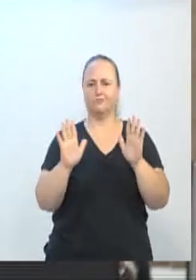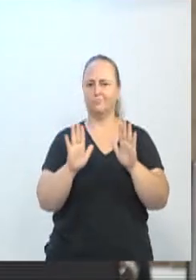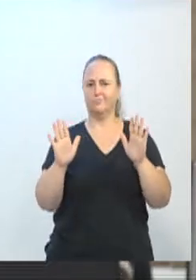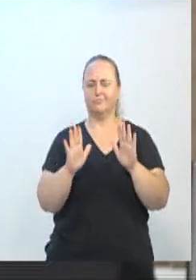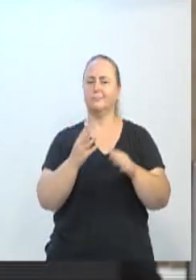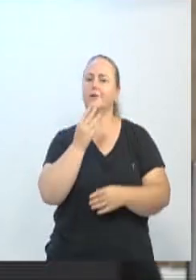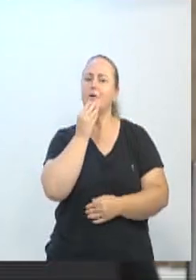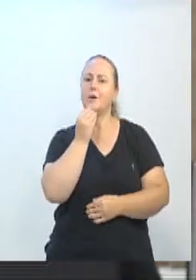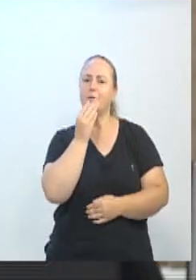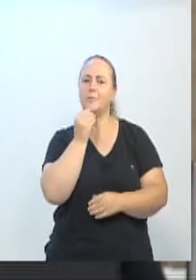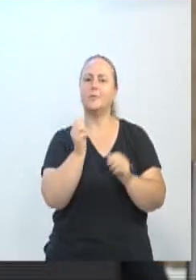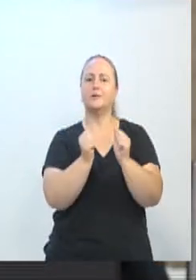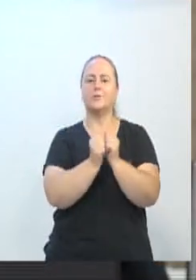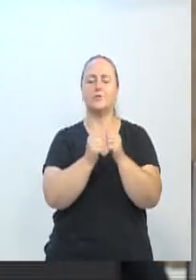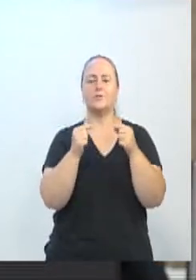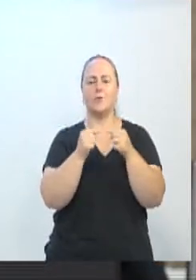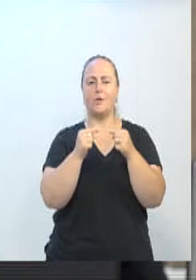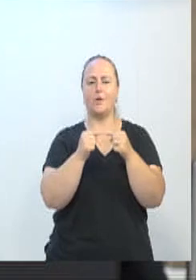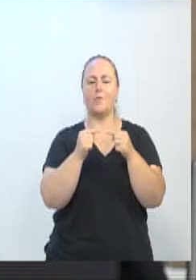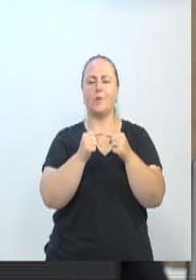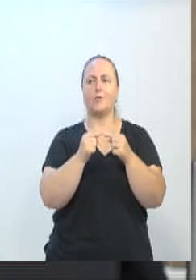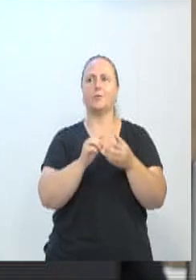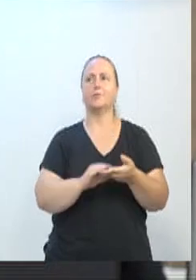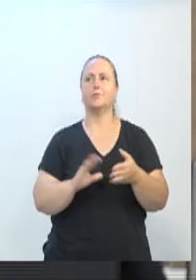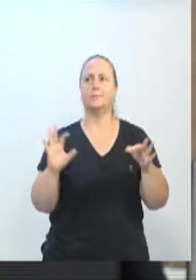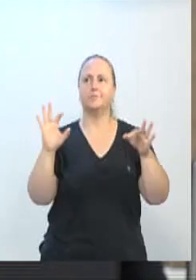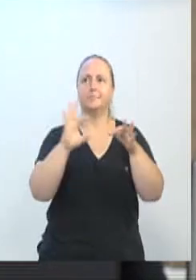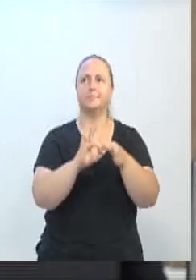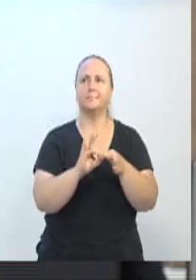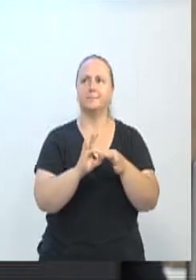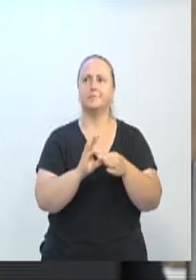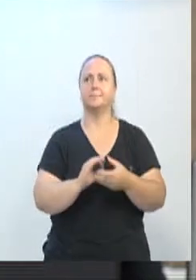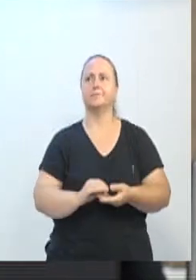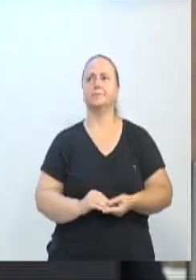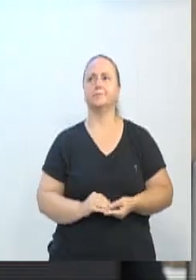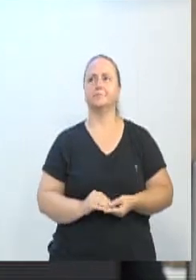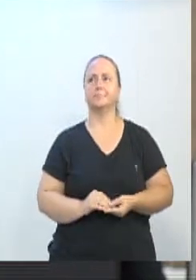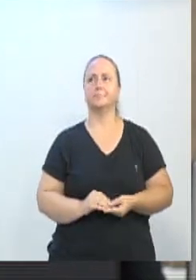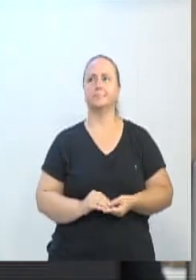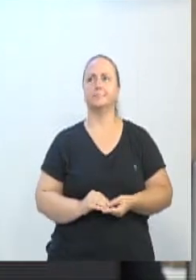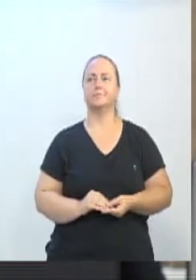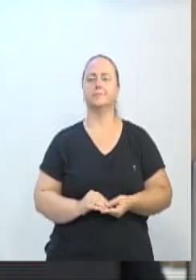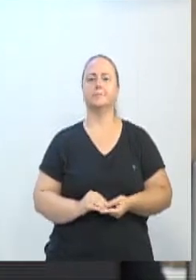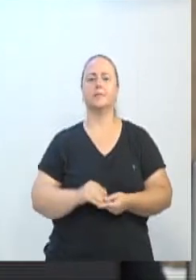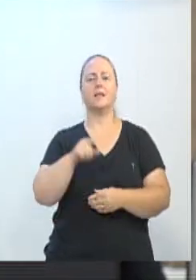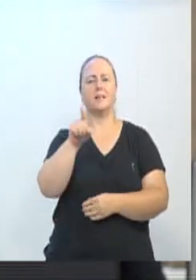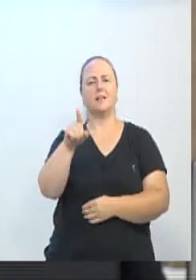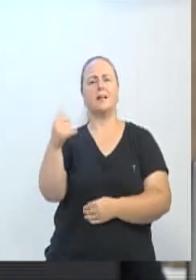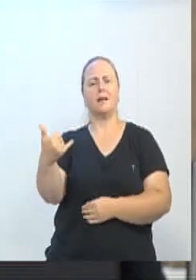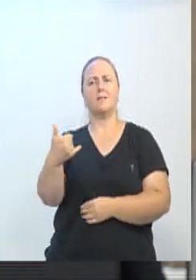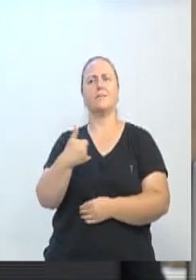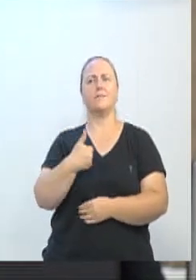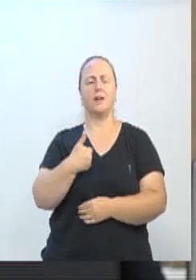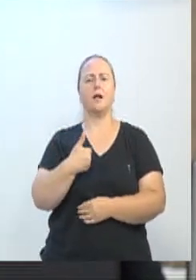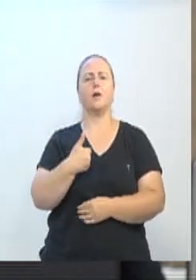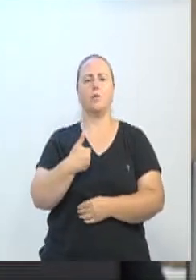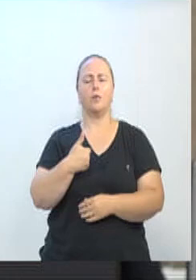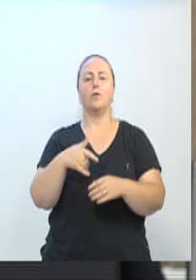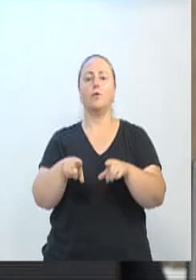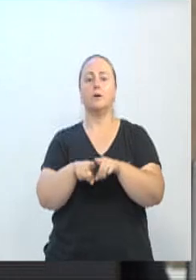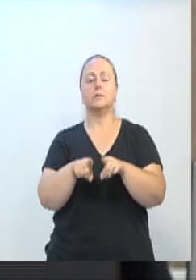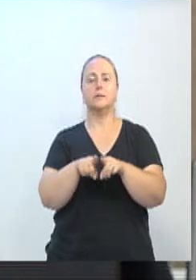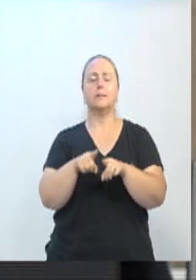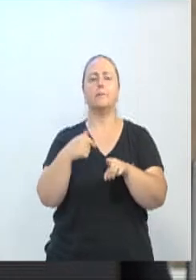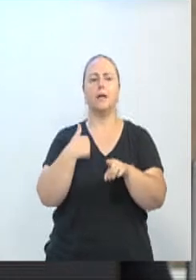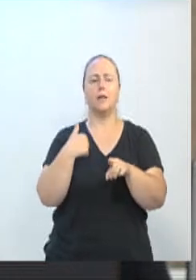tem causas muito semelhantes, e abraçamos juntos. E, quando ele citou isso, no mesmo momento também eu